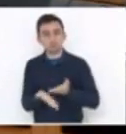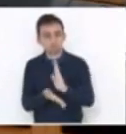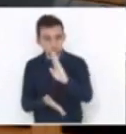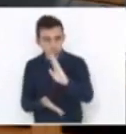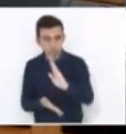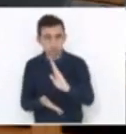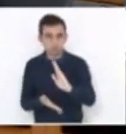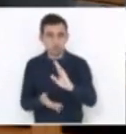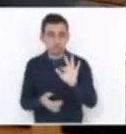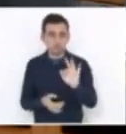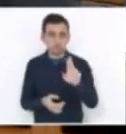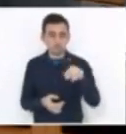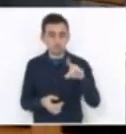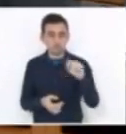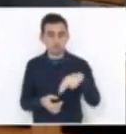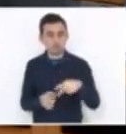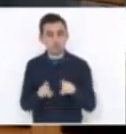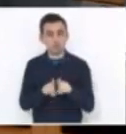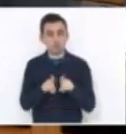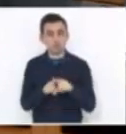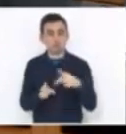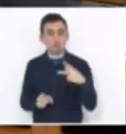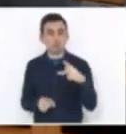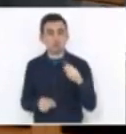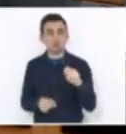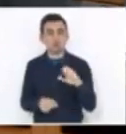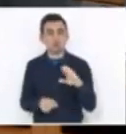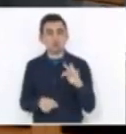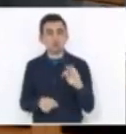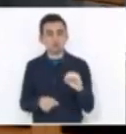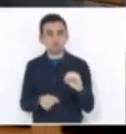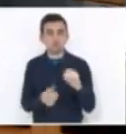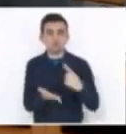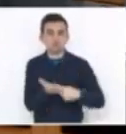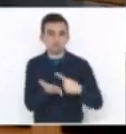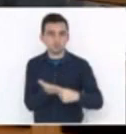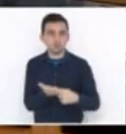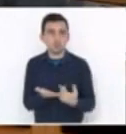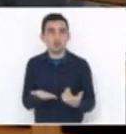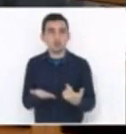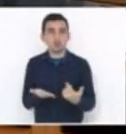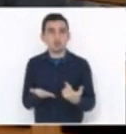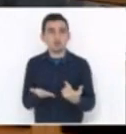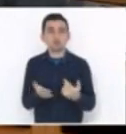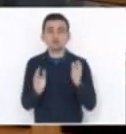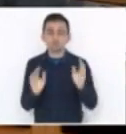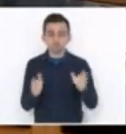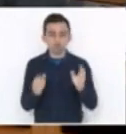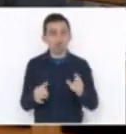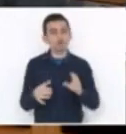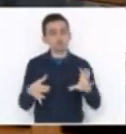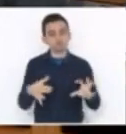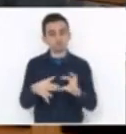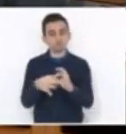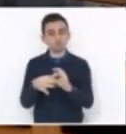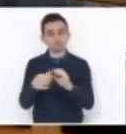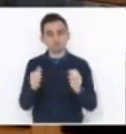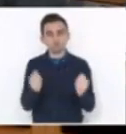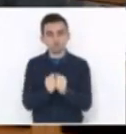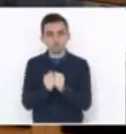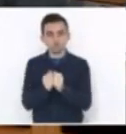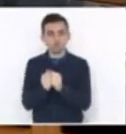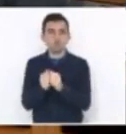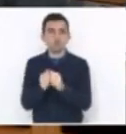que é o Fundam e Pacto, o governo vai se reunir com a infraestrutura